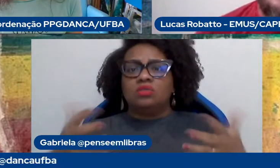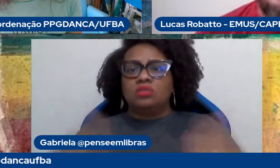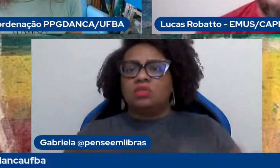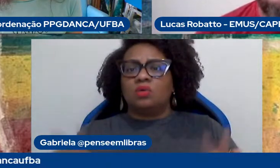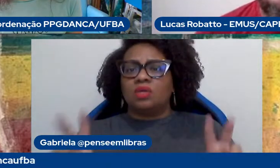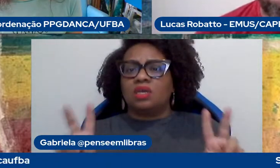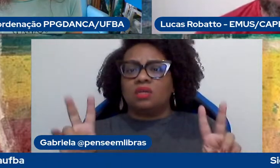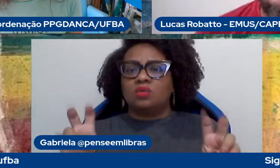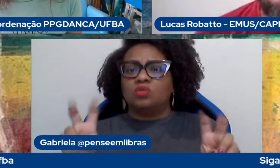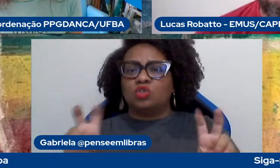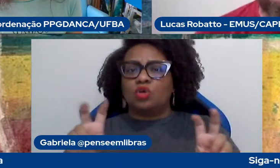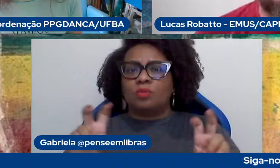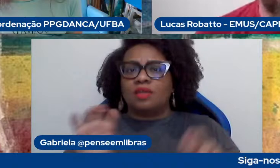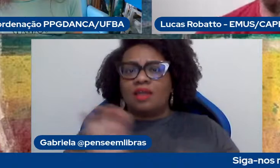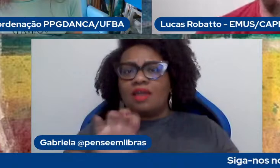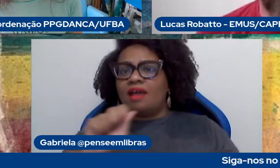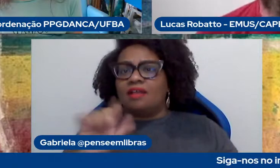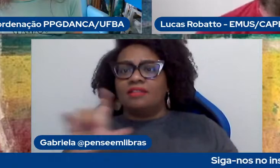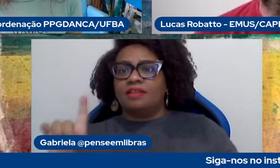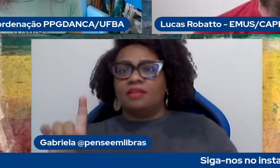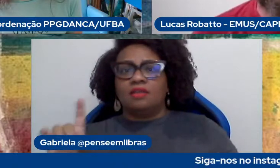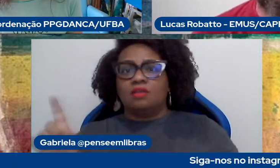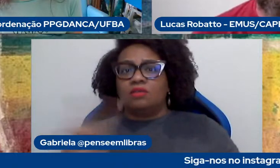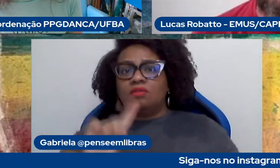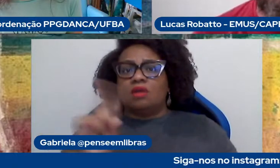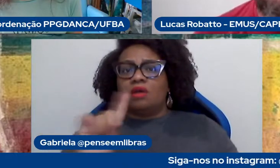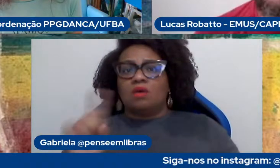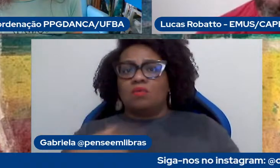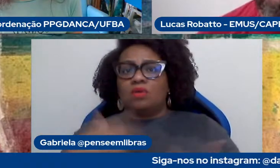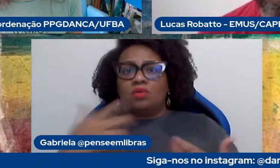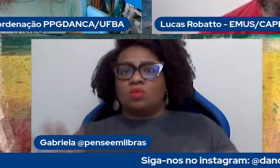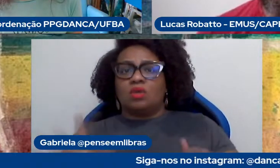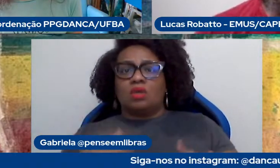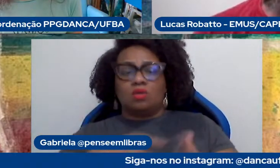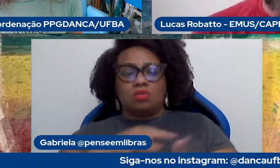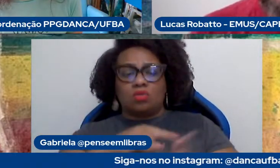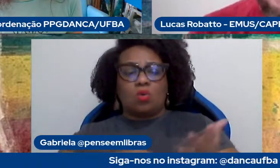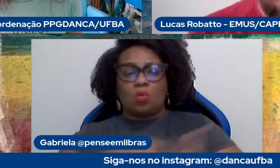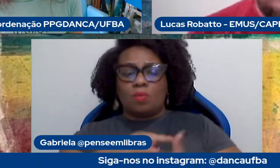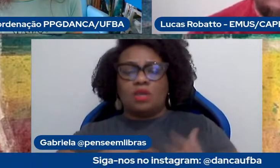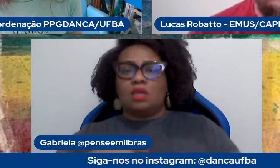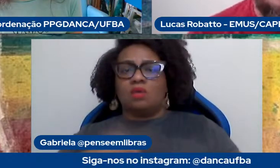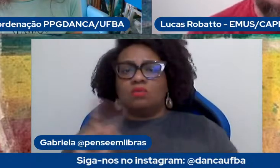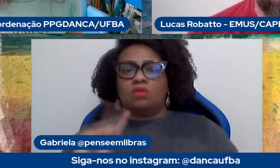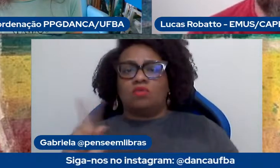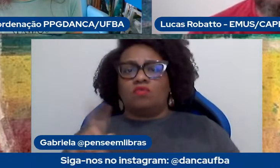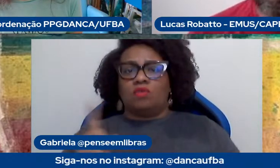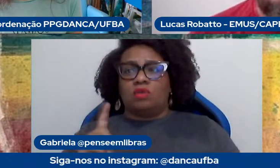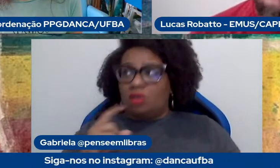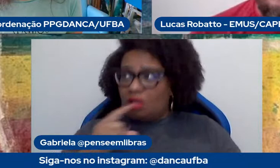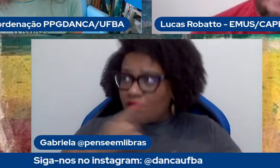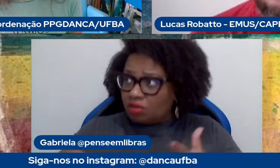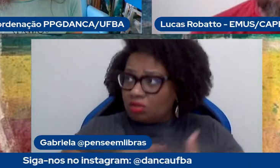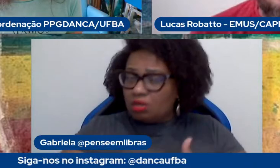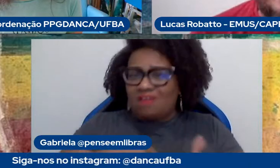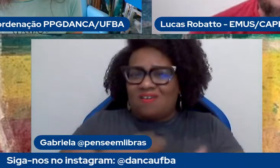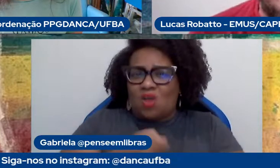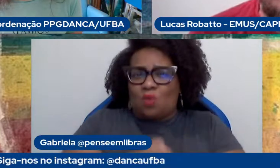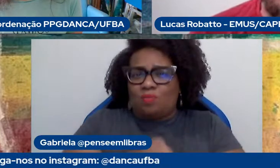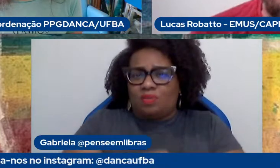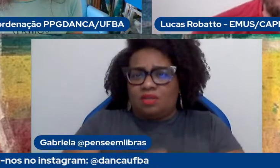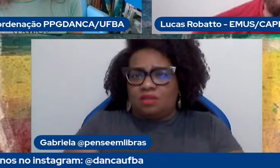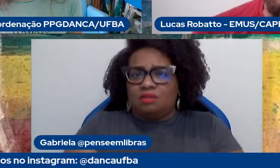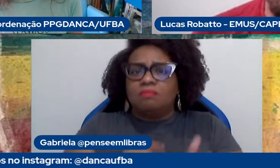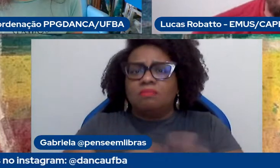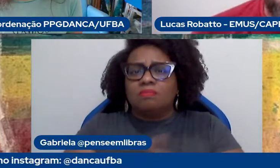EAD, nós não vamos fazer esse documento, ou se vamos fazer esse documento, vamos fazer obrigados. Então, adivinha, eu vou perguntar, por que tem